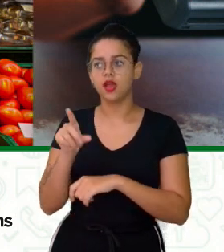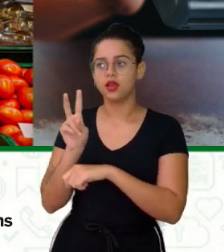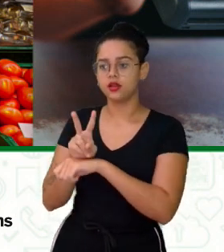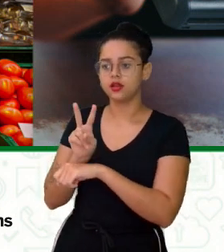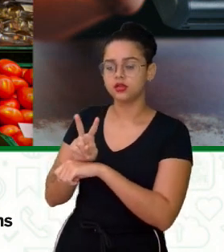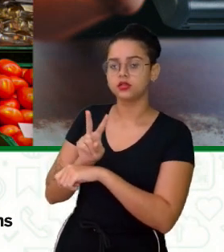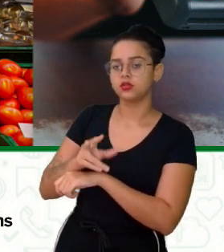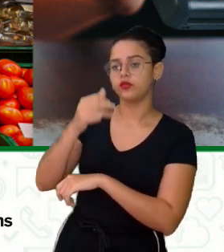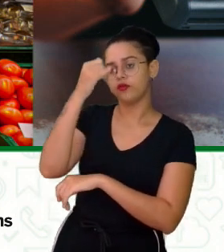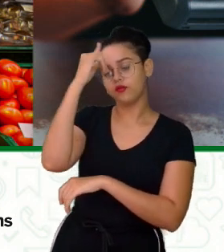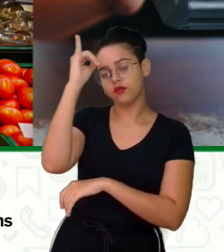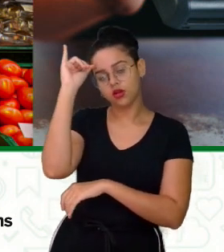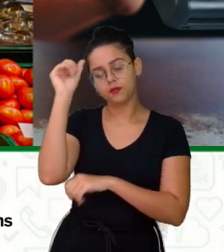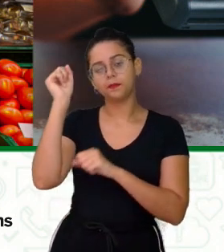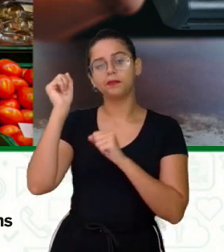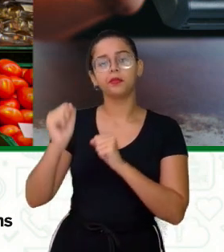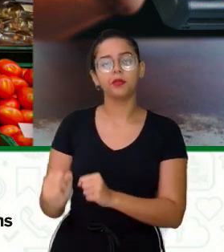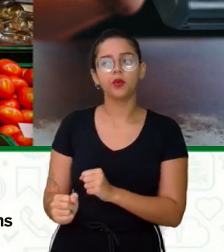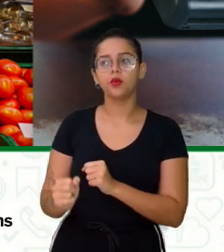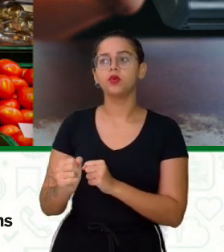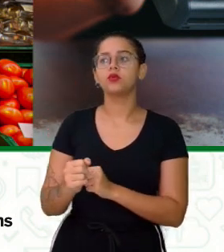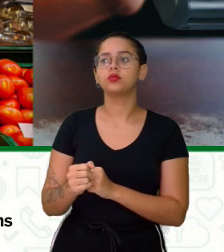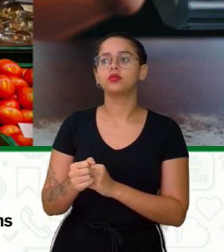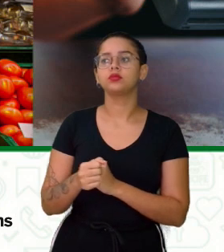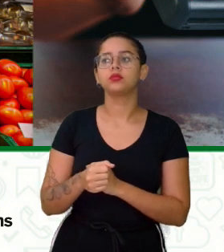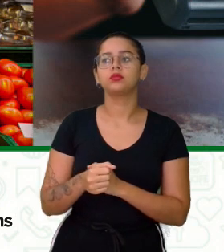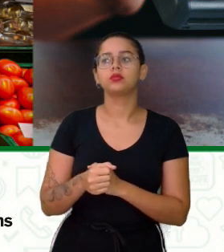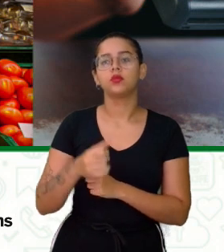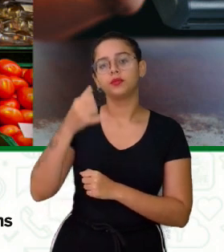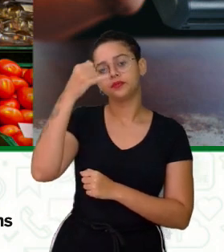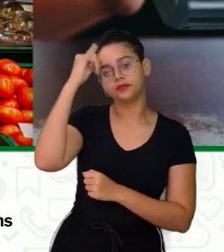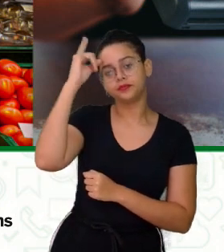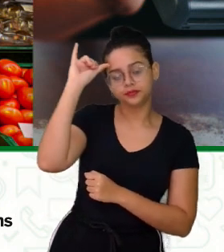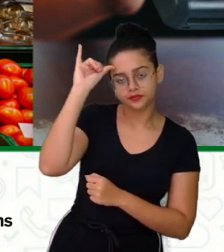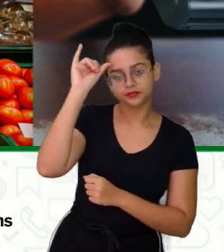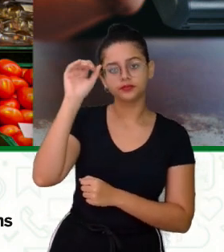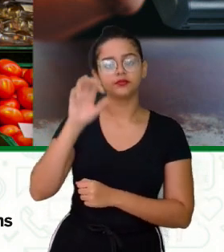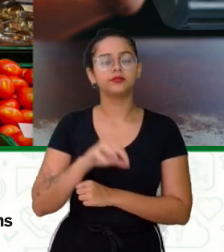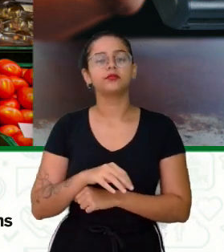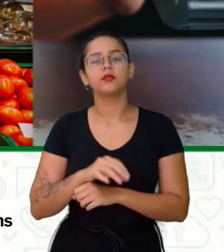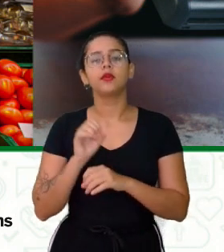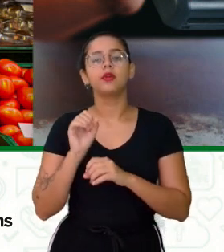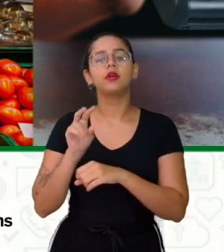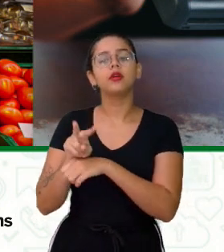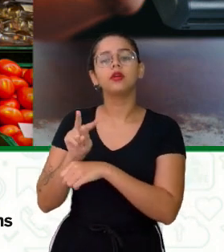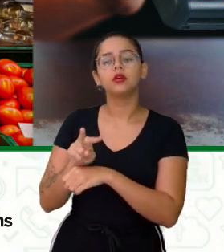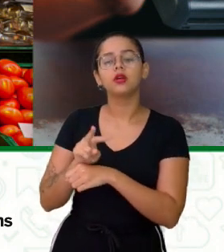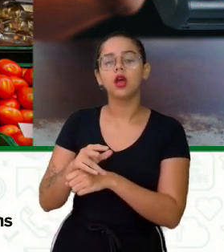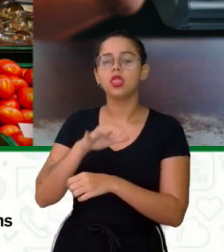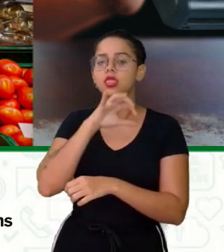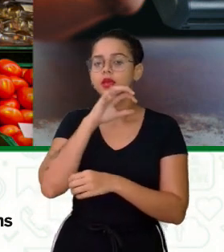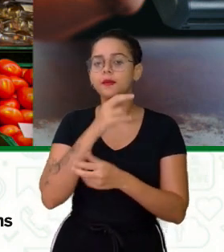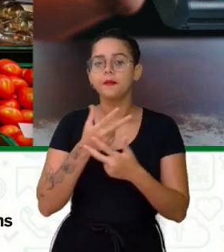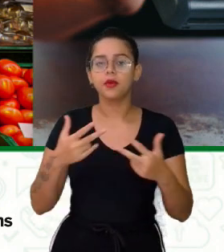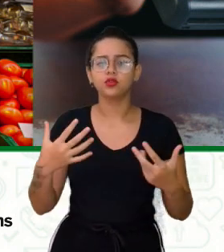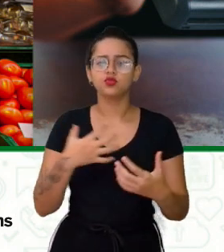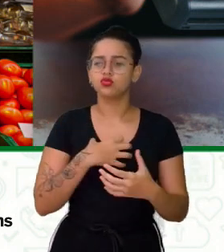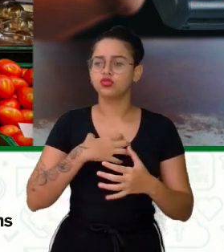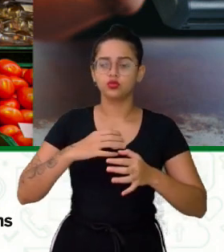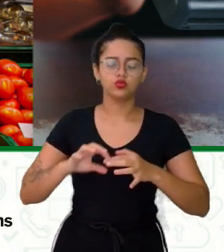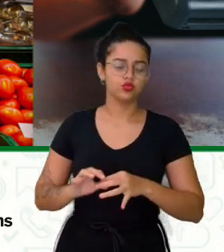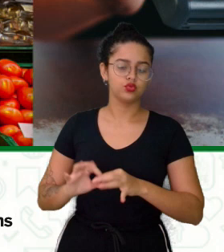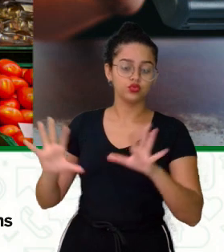gado Pode ser ovinho Equino Enfim Criação de animais De uma forma solta